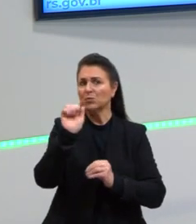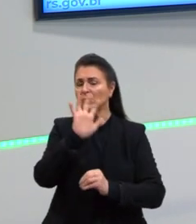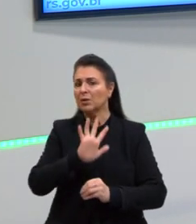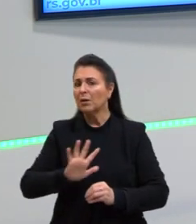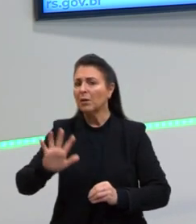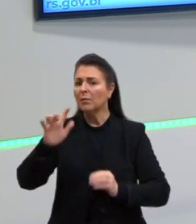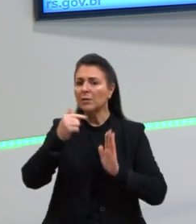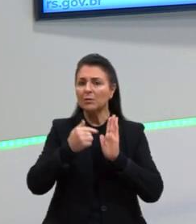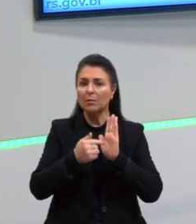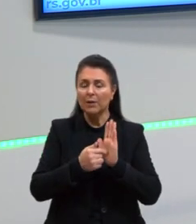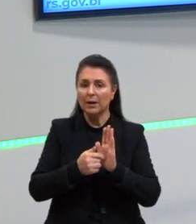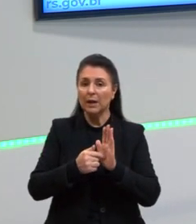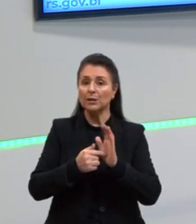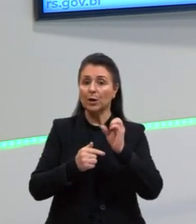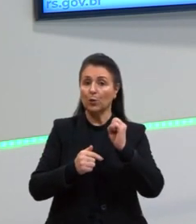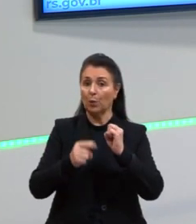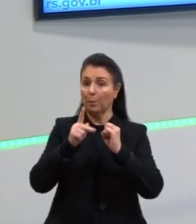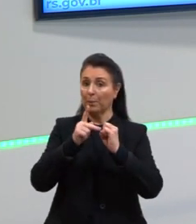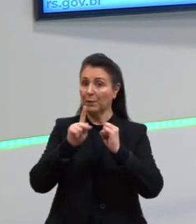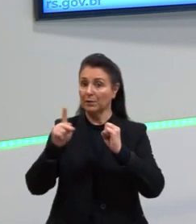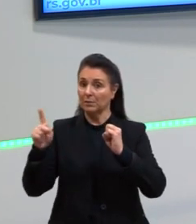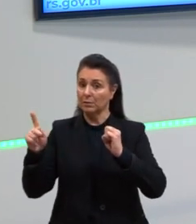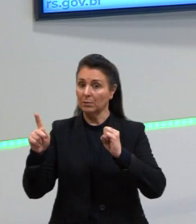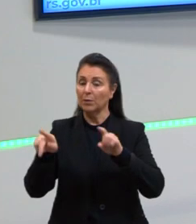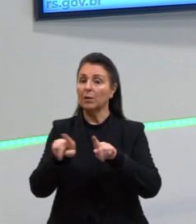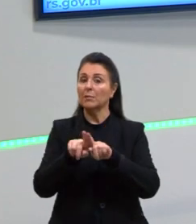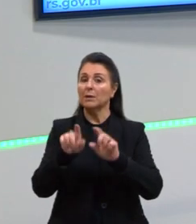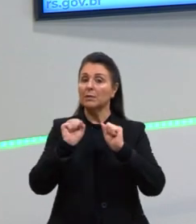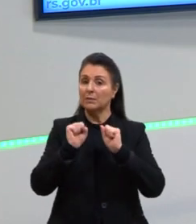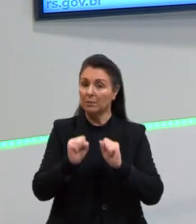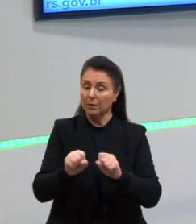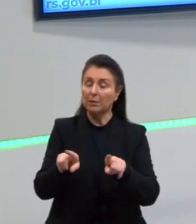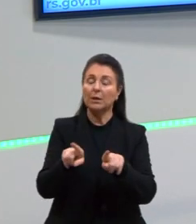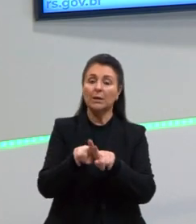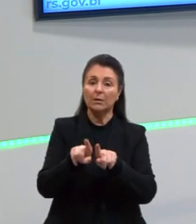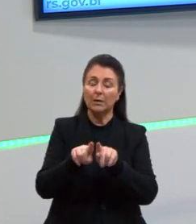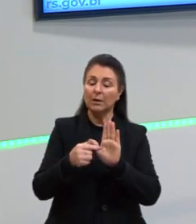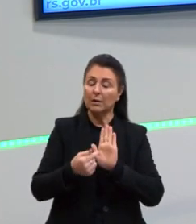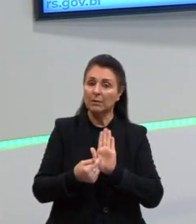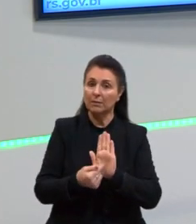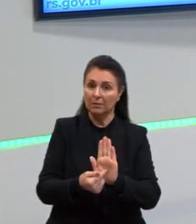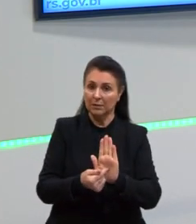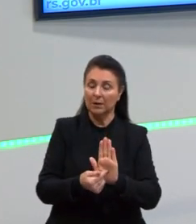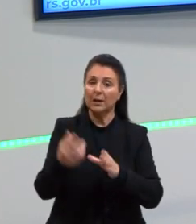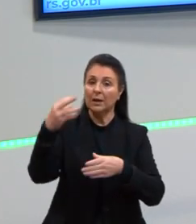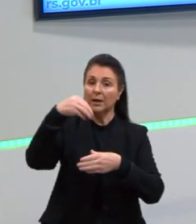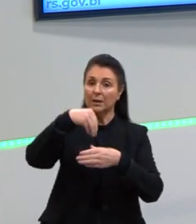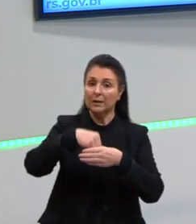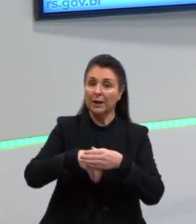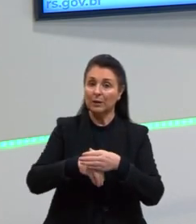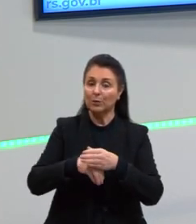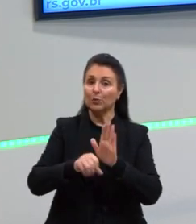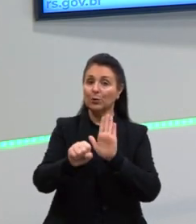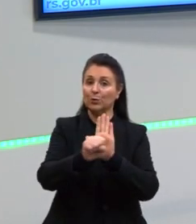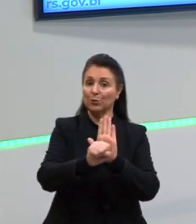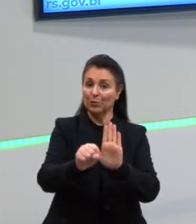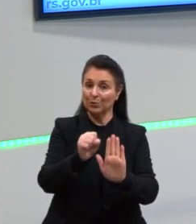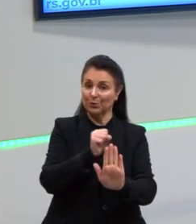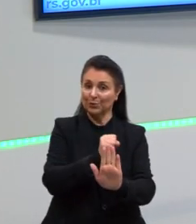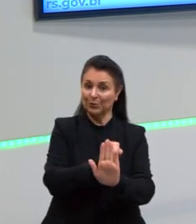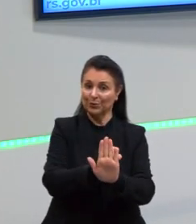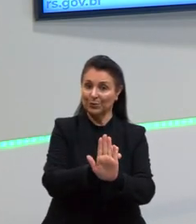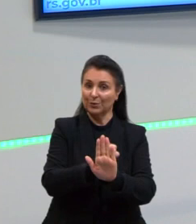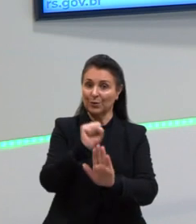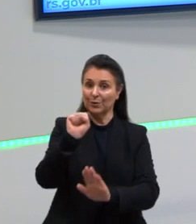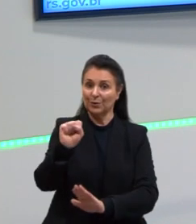aparecem no predicado, mas eles podem também aparecer dentro do sujeito. Objetos não podem